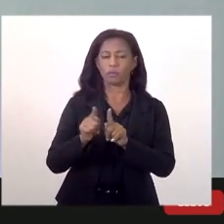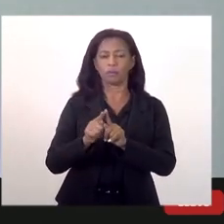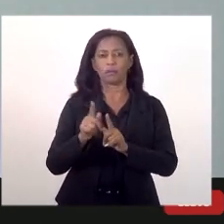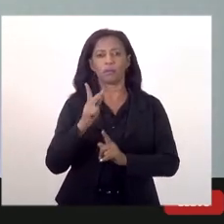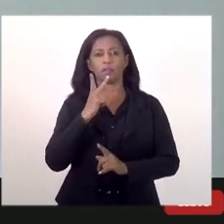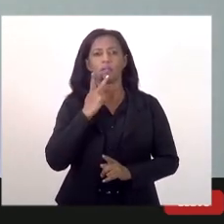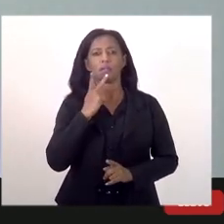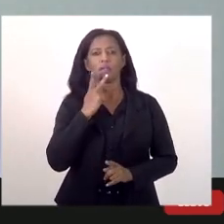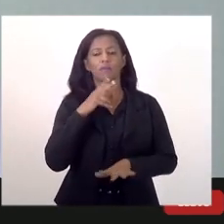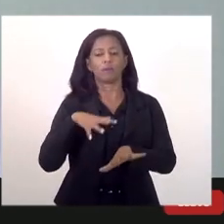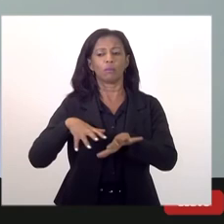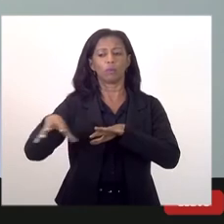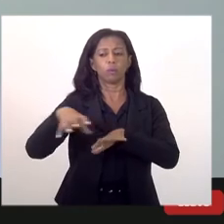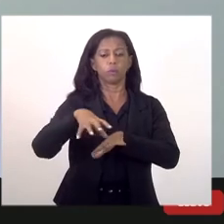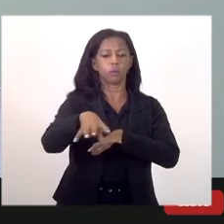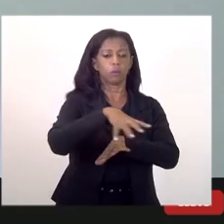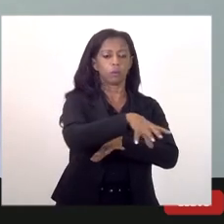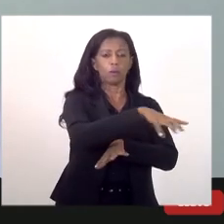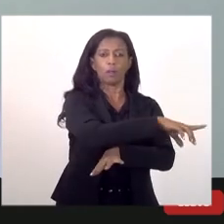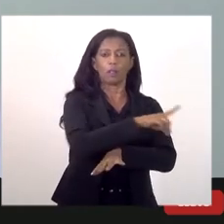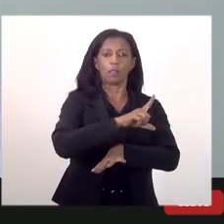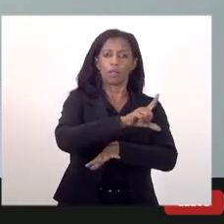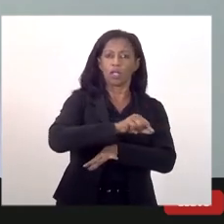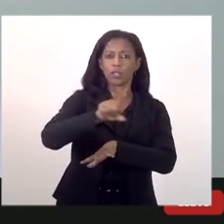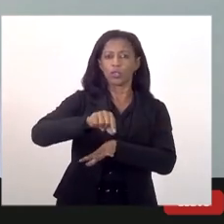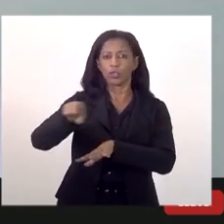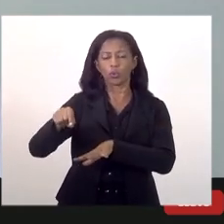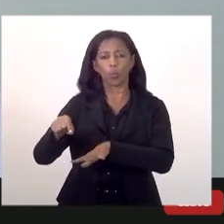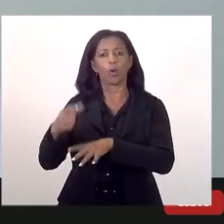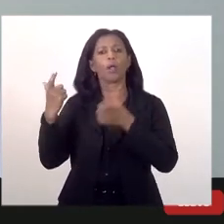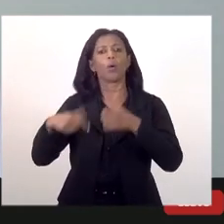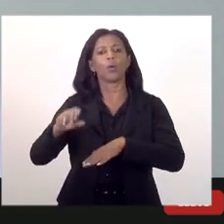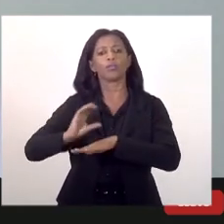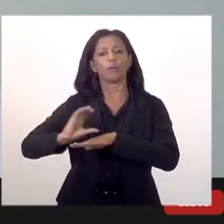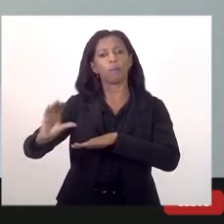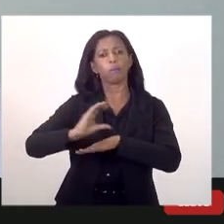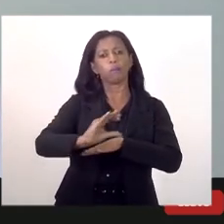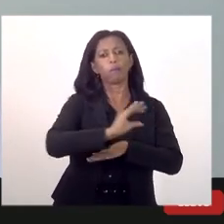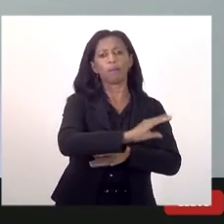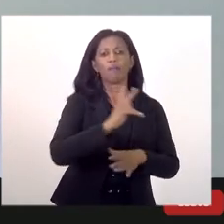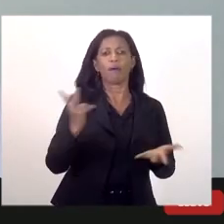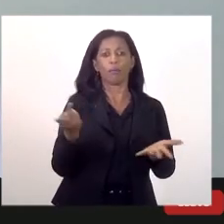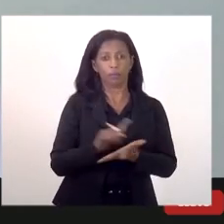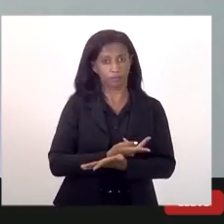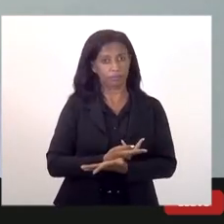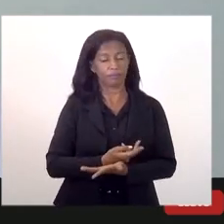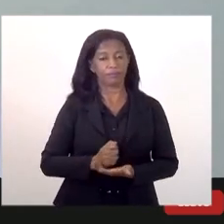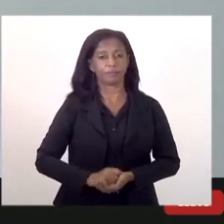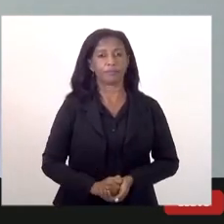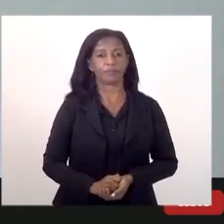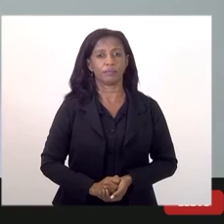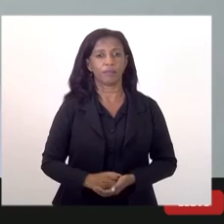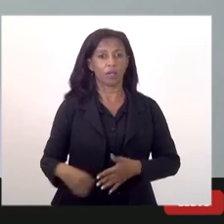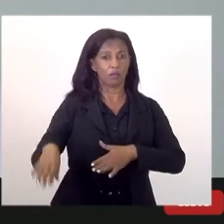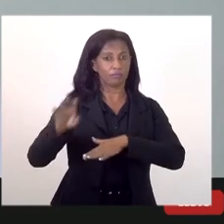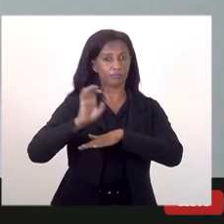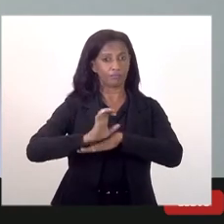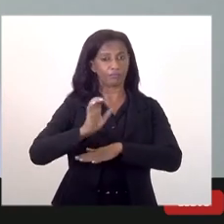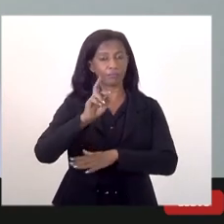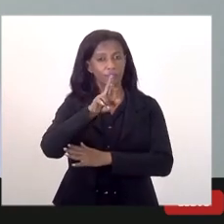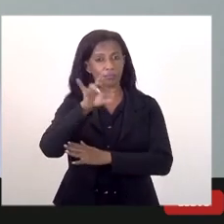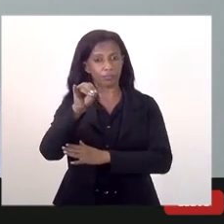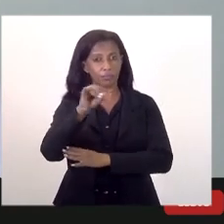das áreas das escolhas dos setores onde esses investimentos serão feitos o estado do Rio de Janeiro